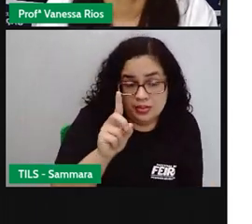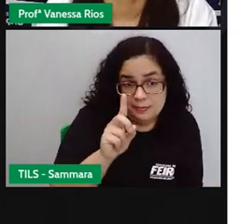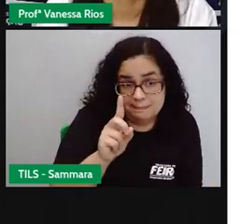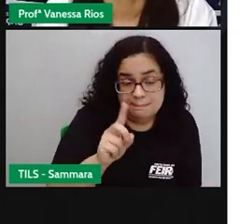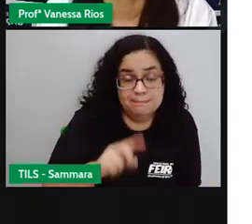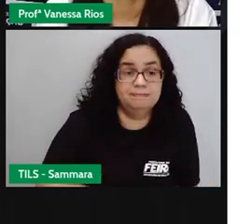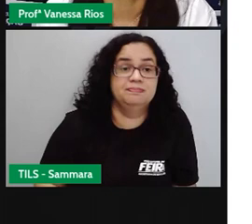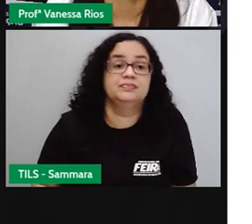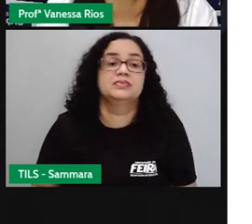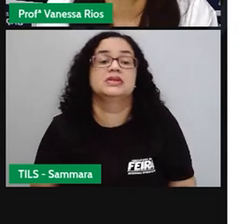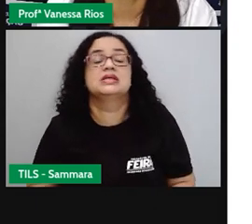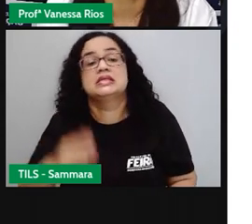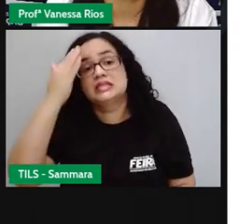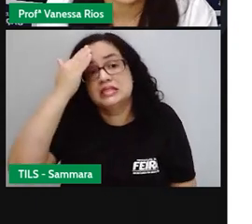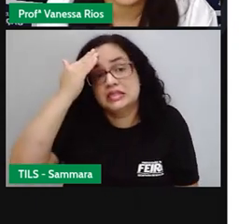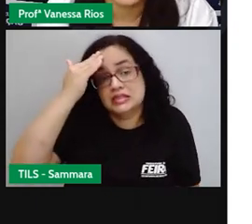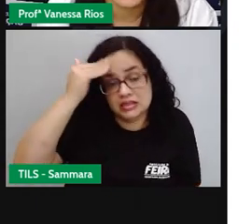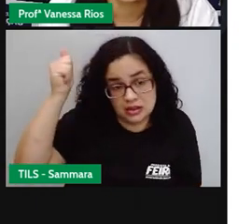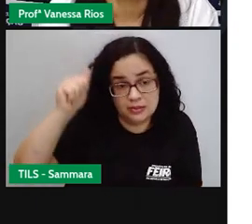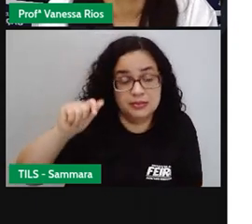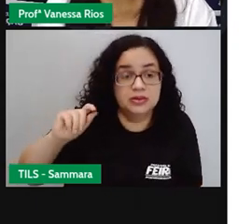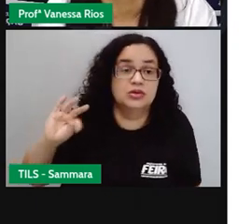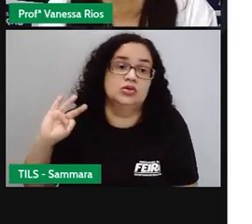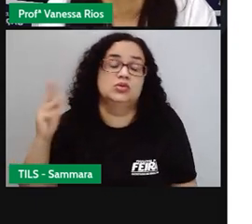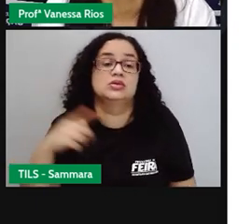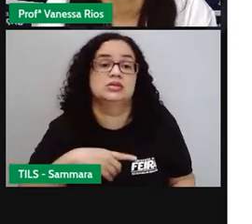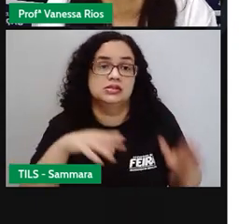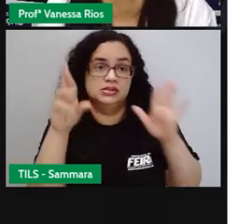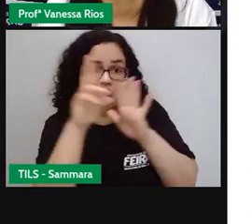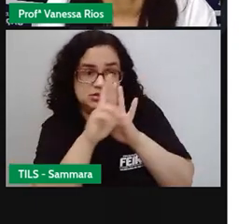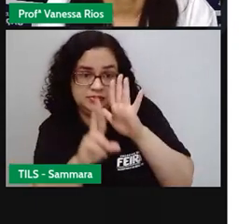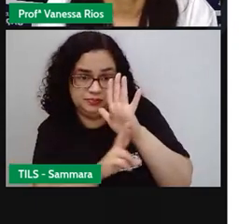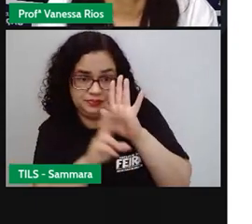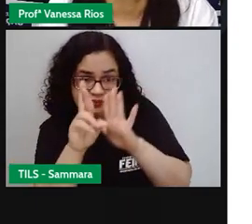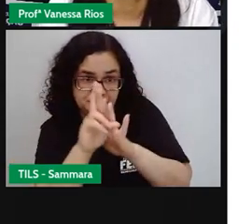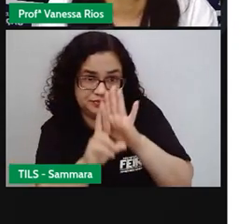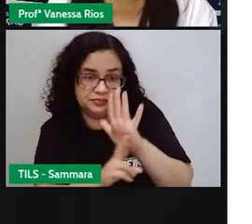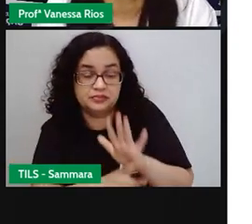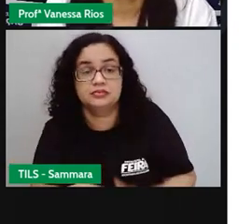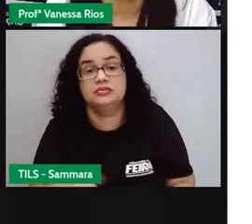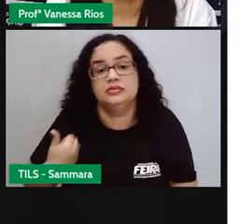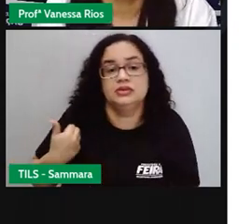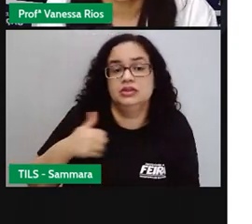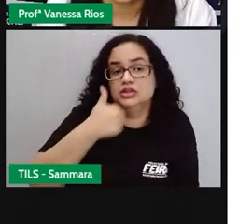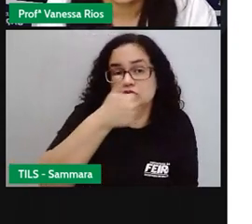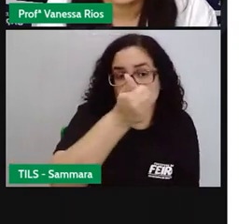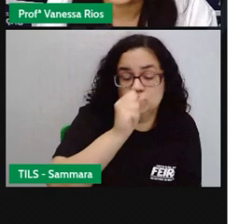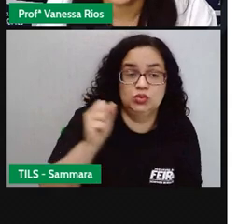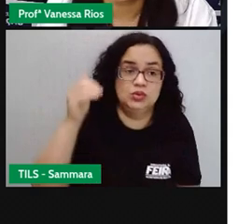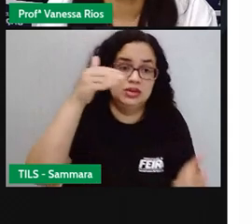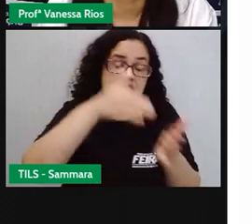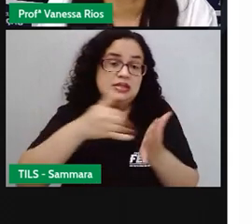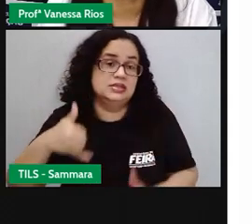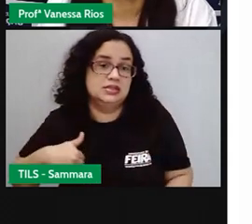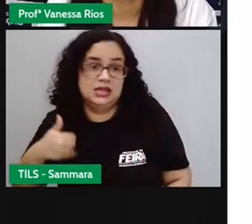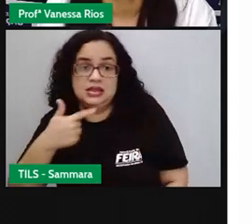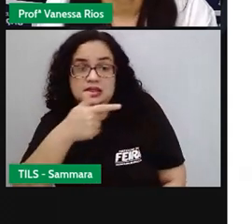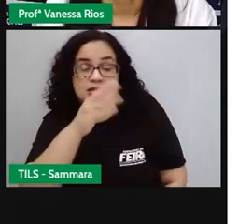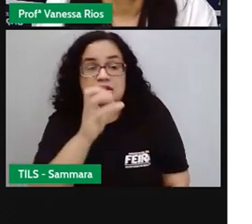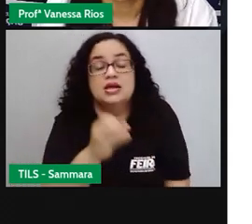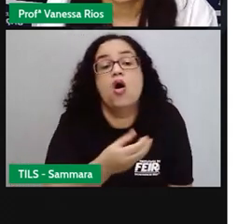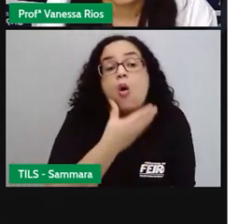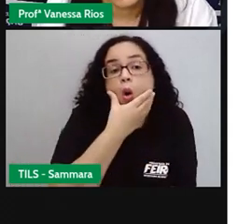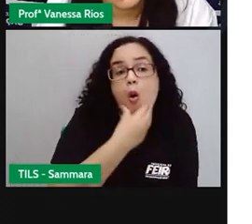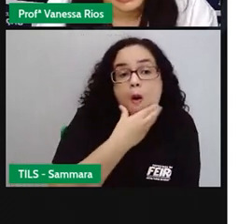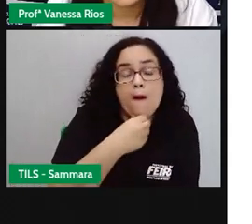aí, a gente sabe, no geral, né? Que as regras são essas. De dezoito a setenta anos, homens e mulheres